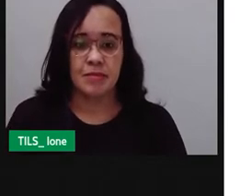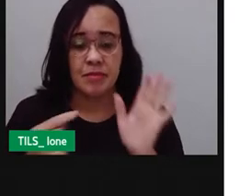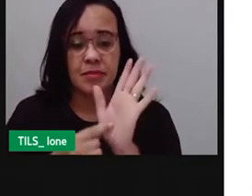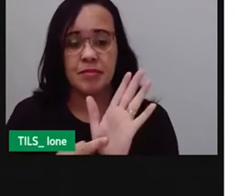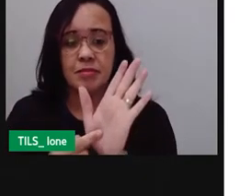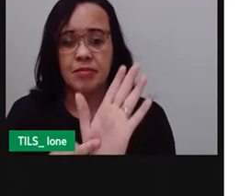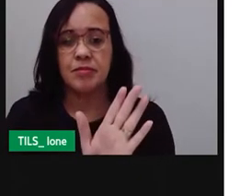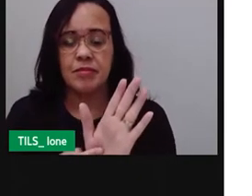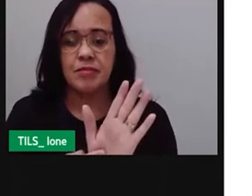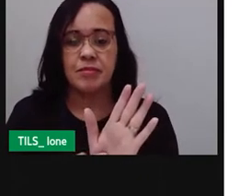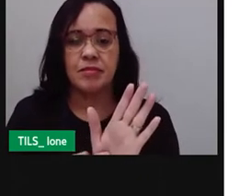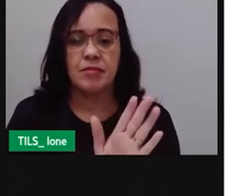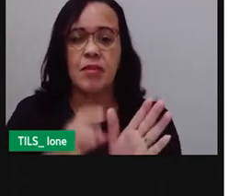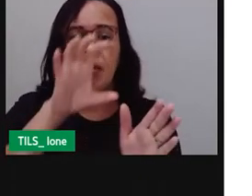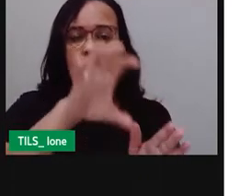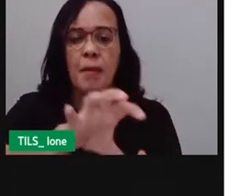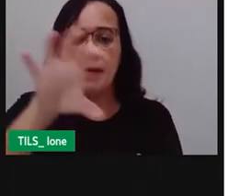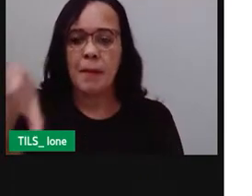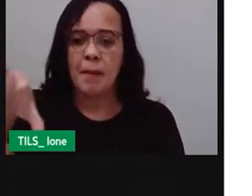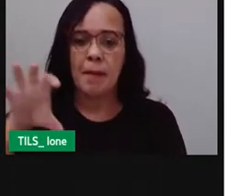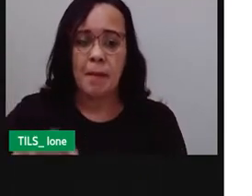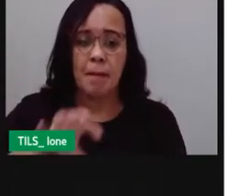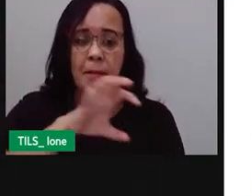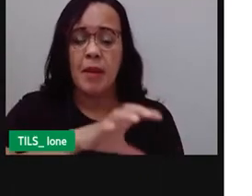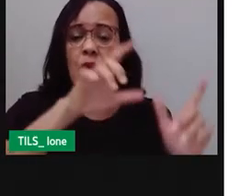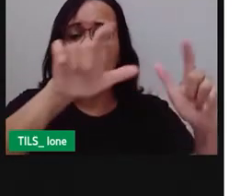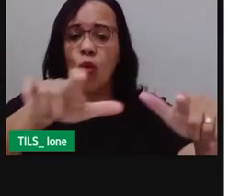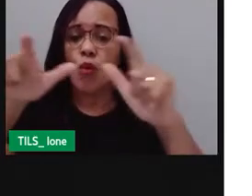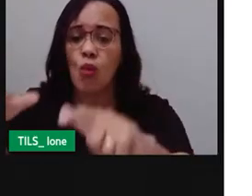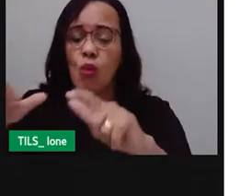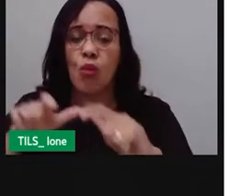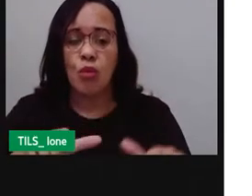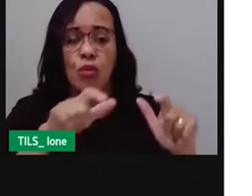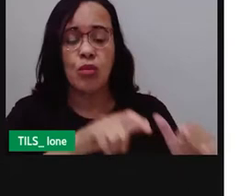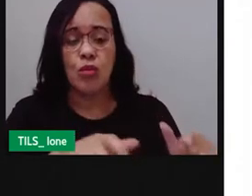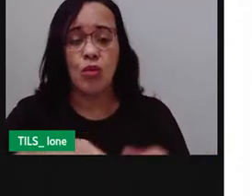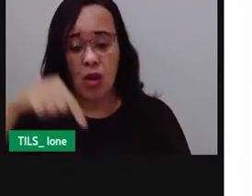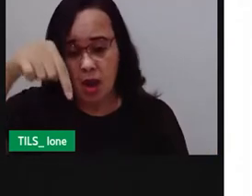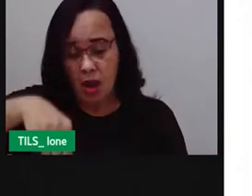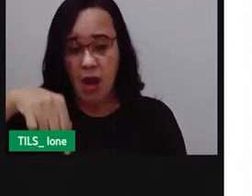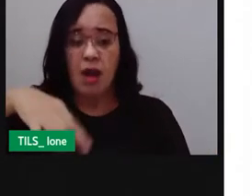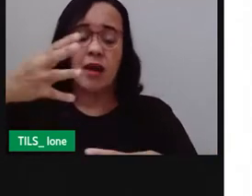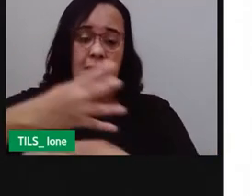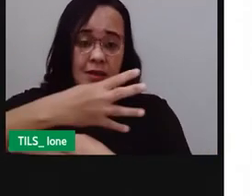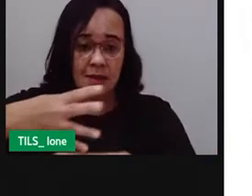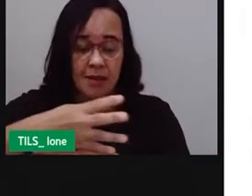ó, pontos turísticos em Feira de Santana, perfeitos para visitar.